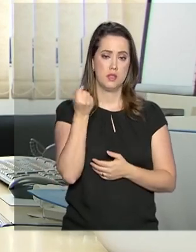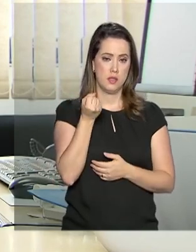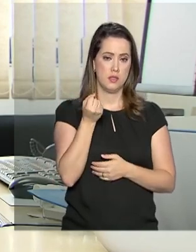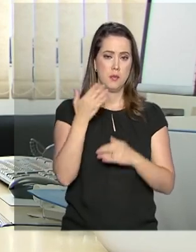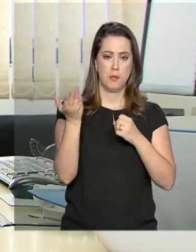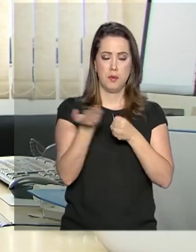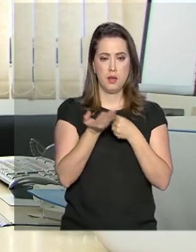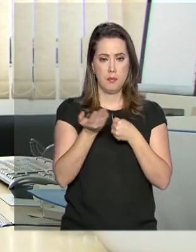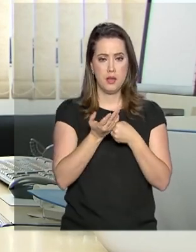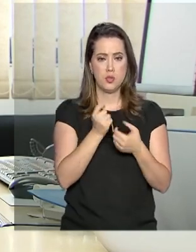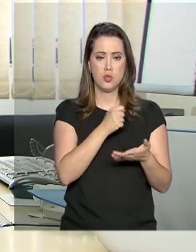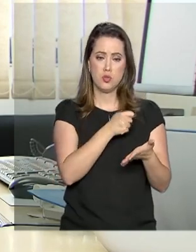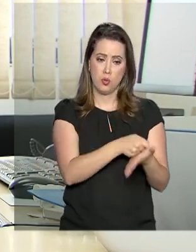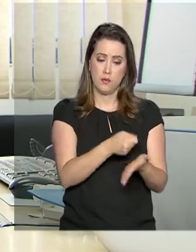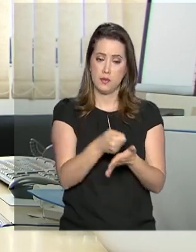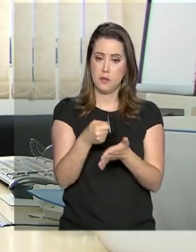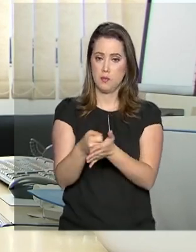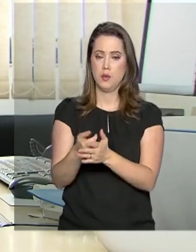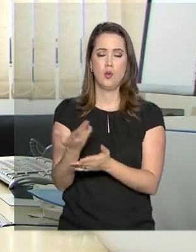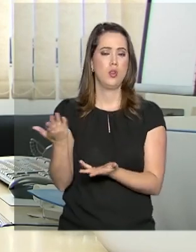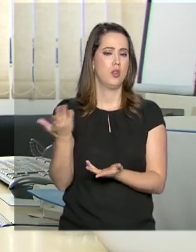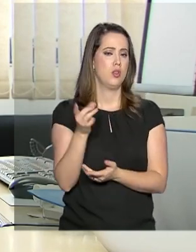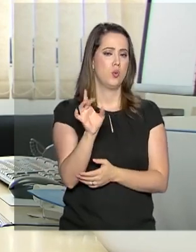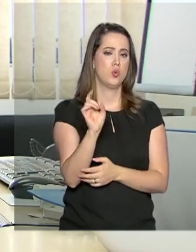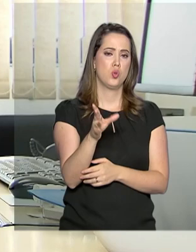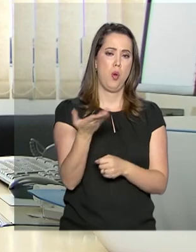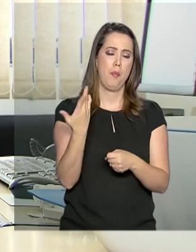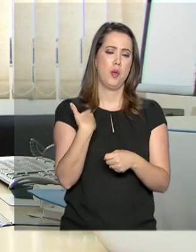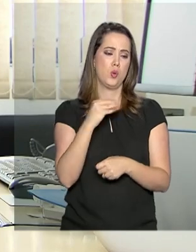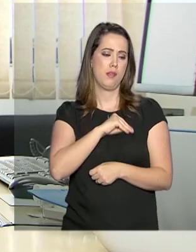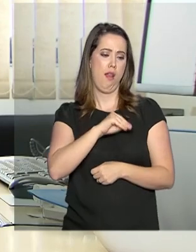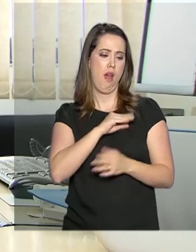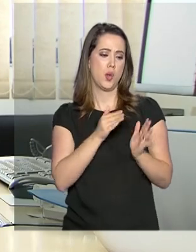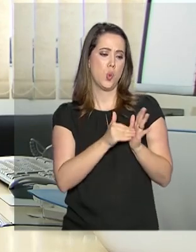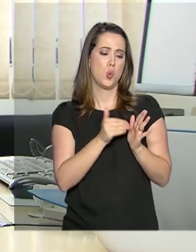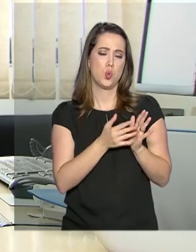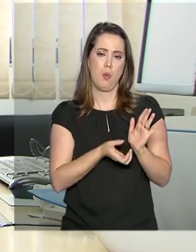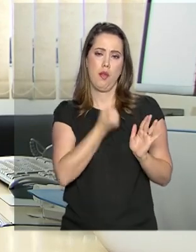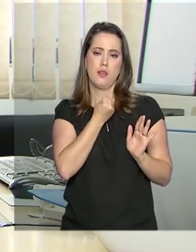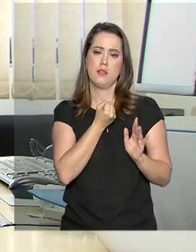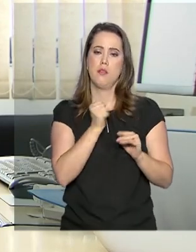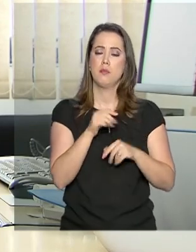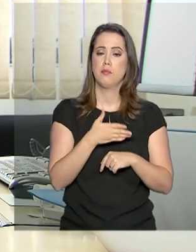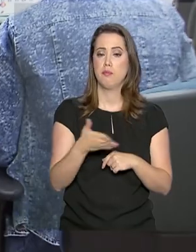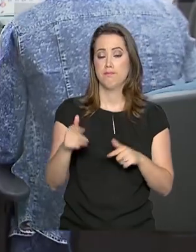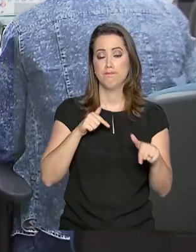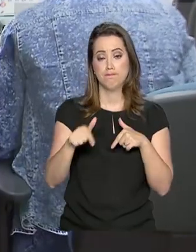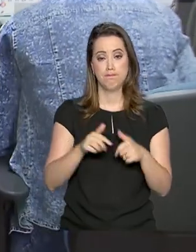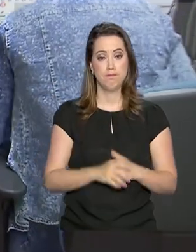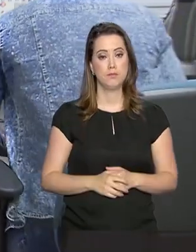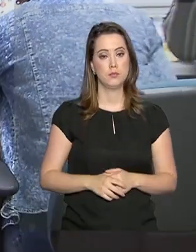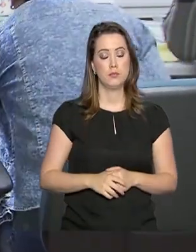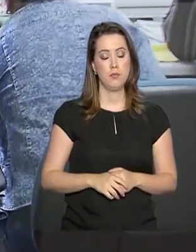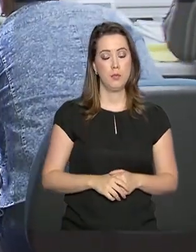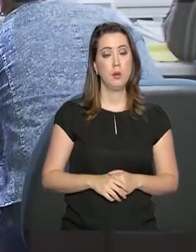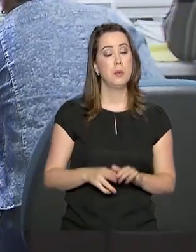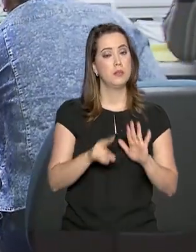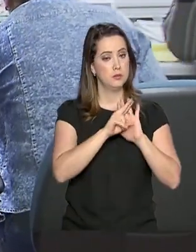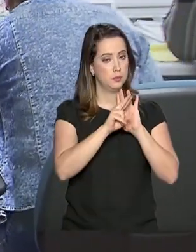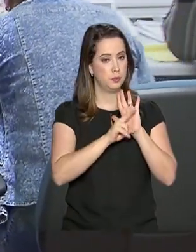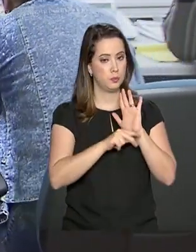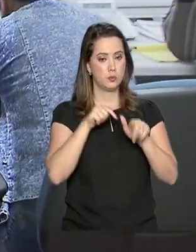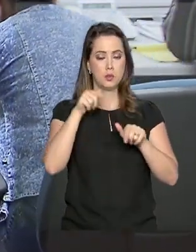pela média do que você contribuiu e não pelo último salário que você recebeu quando era ativo. Pelas regras em vigor,